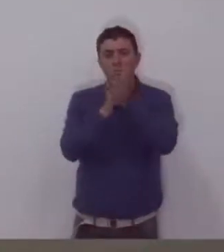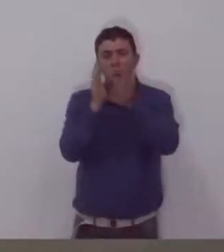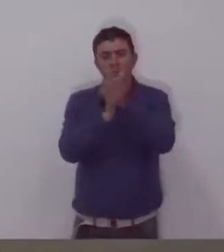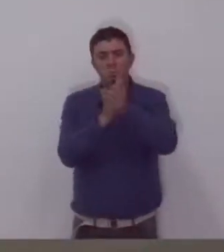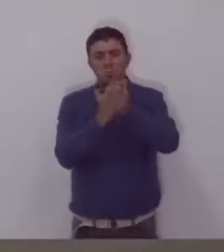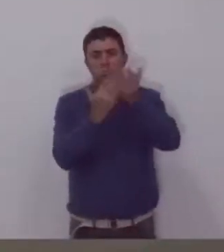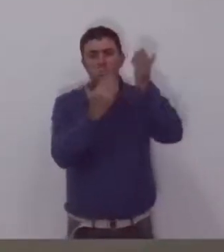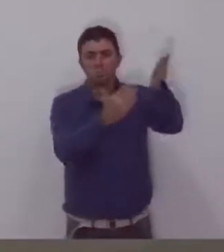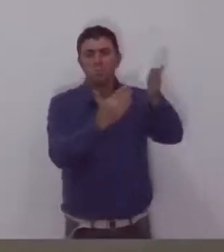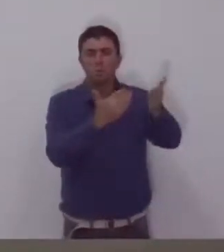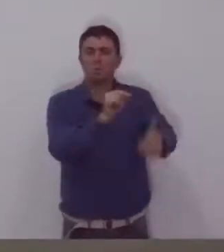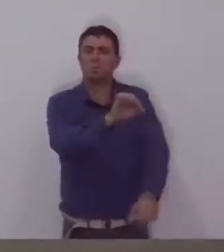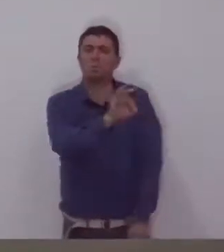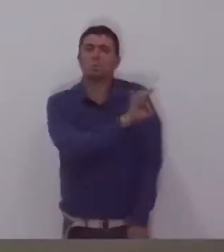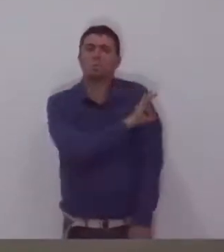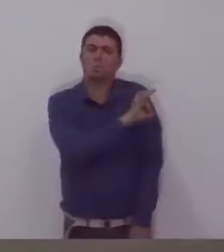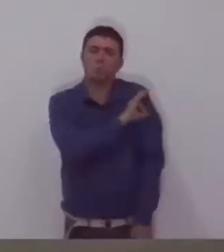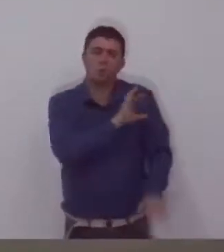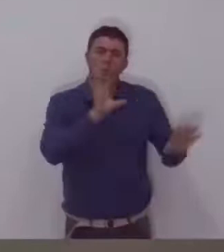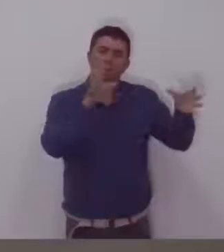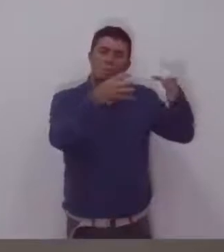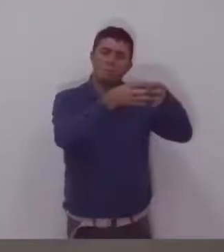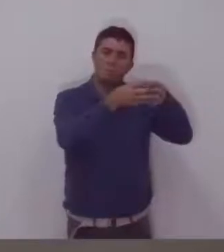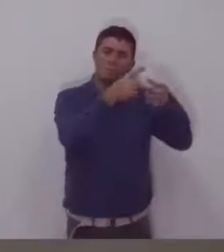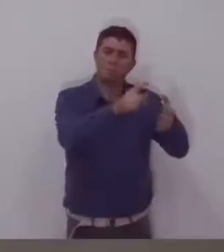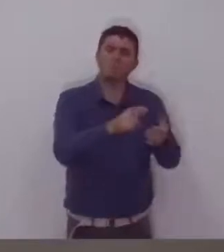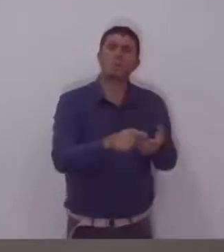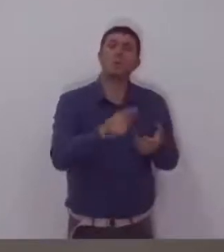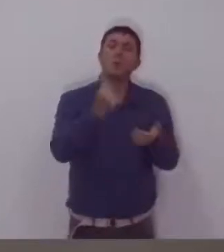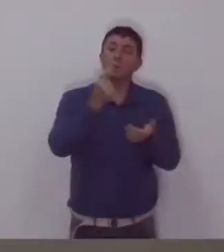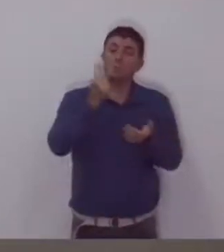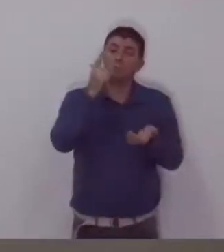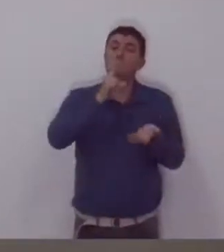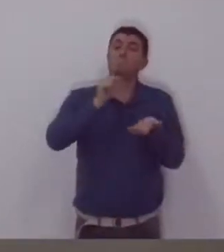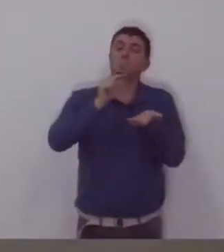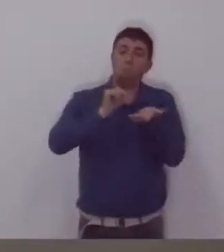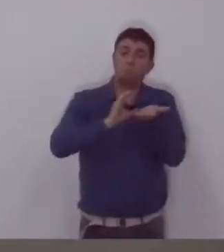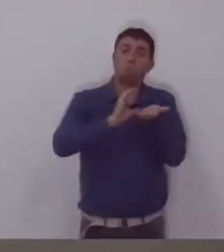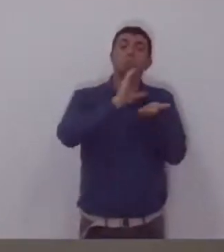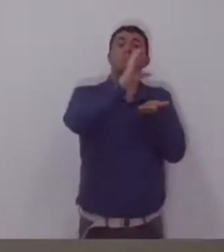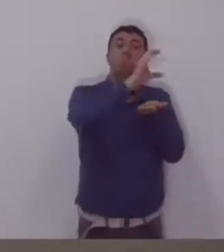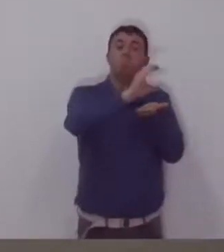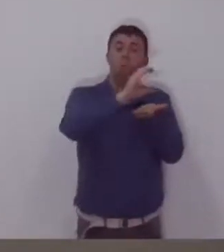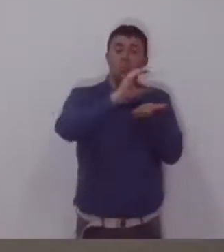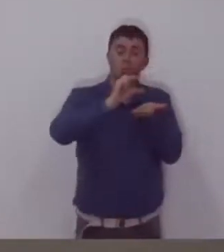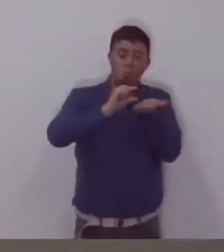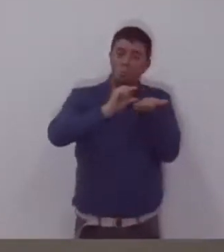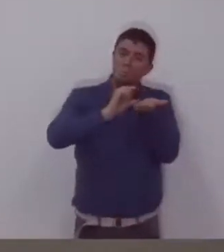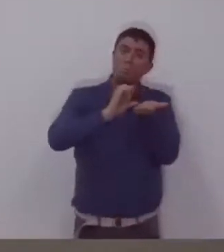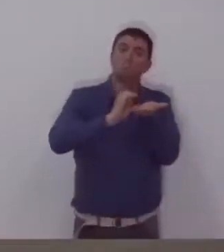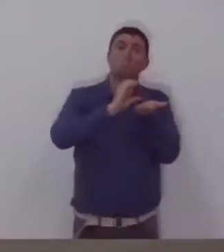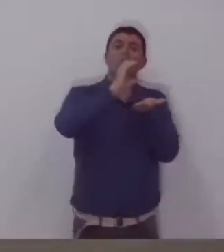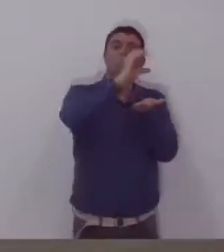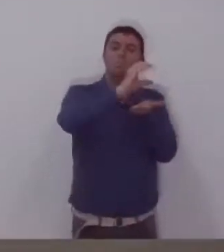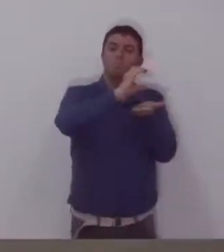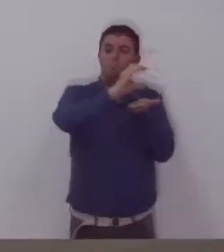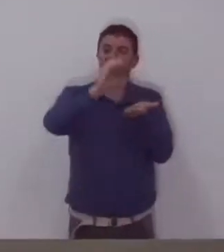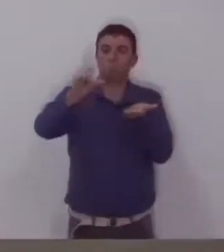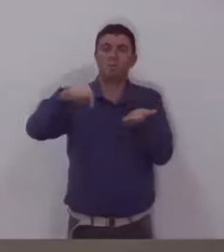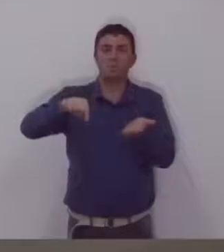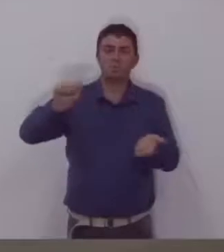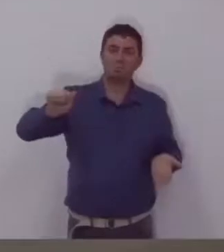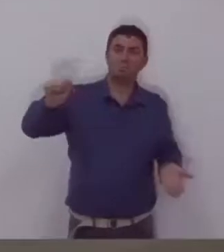que aumentou o repasse, vai ser o maior repasse para as entidades nesse ano,